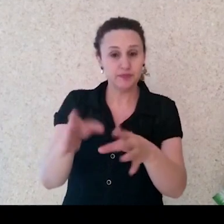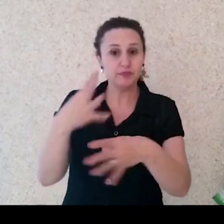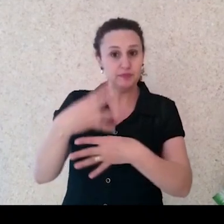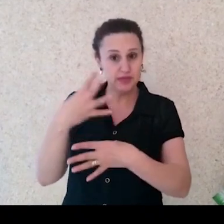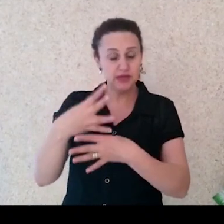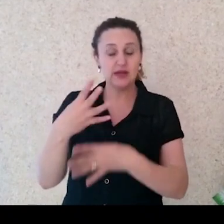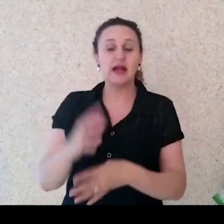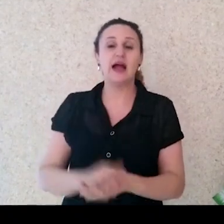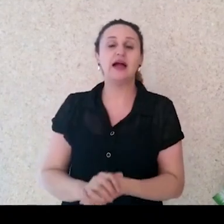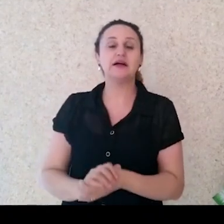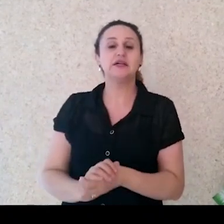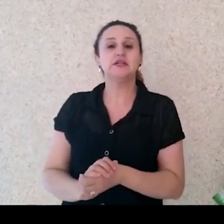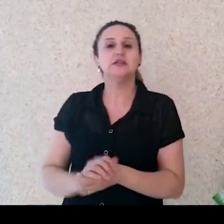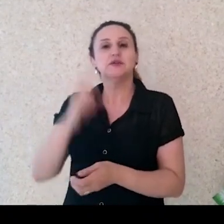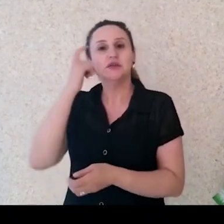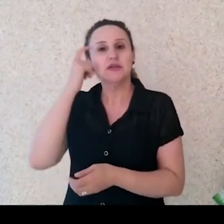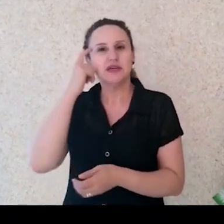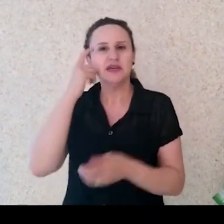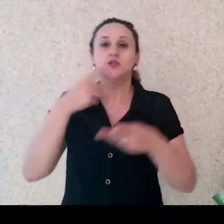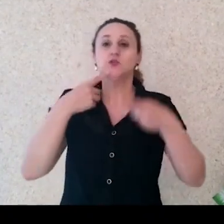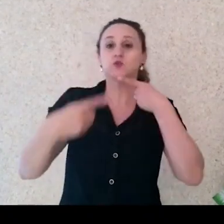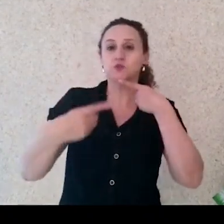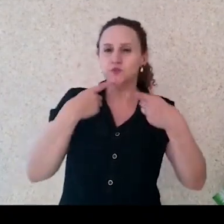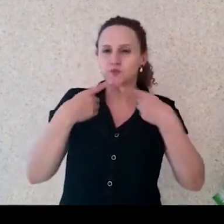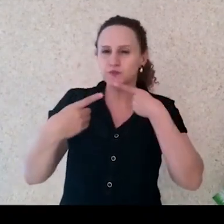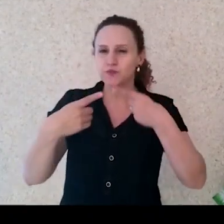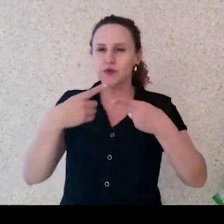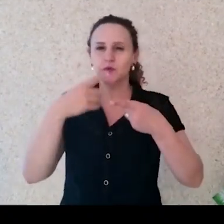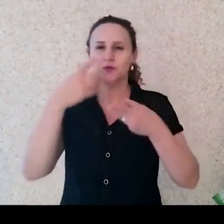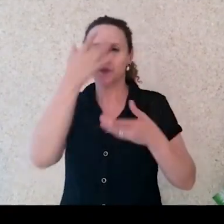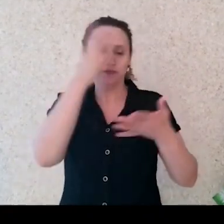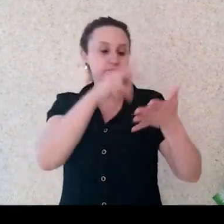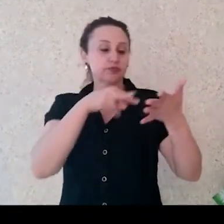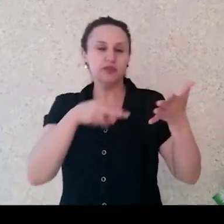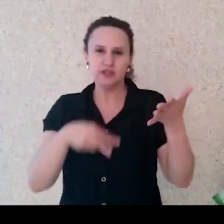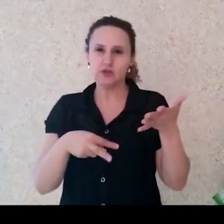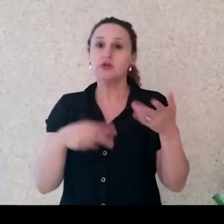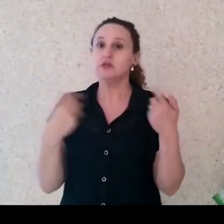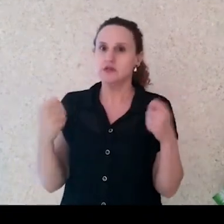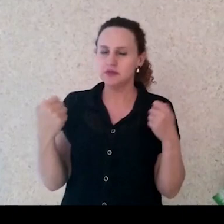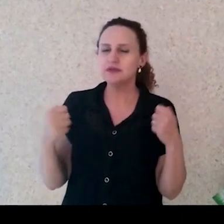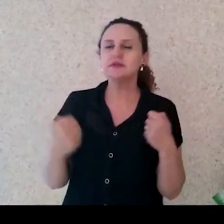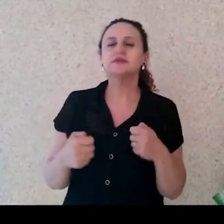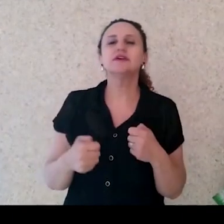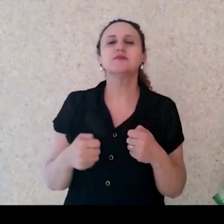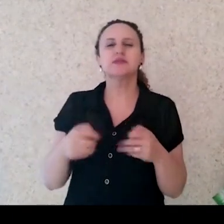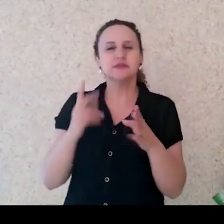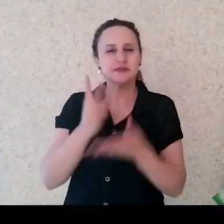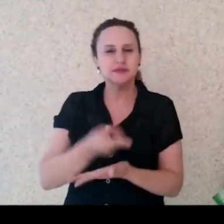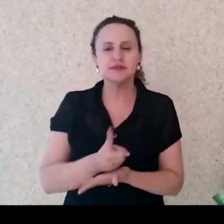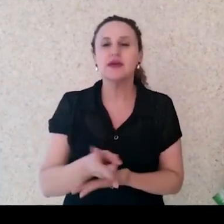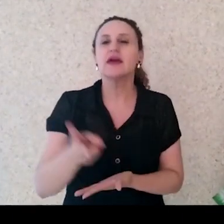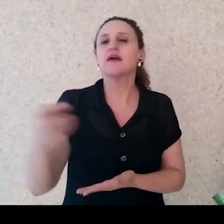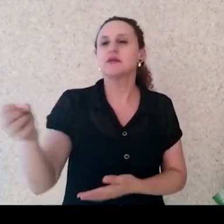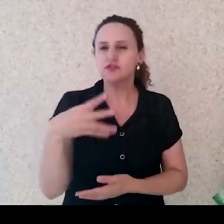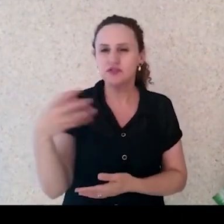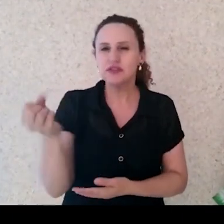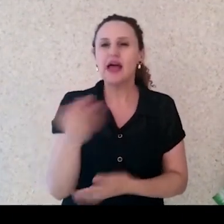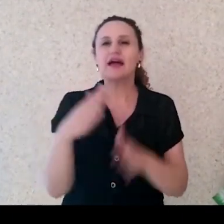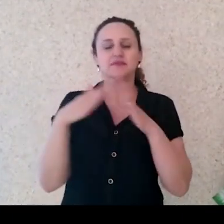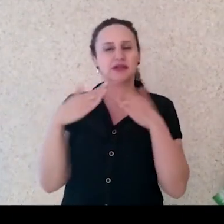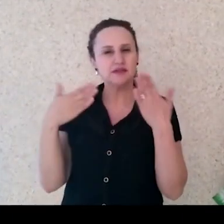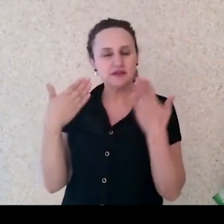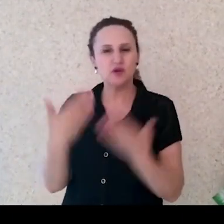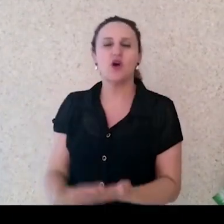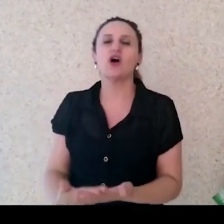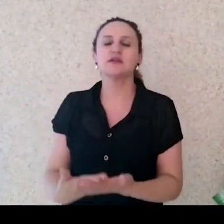uma discussão simples, mas a gente precisa fazer e a gente precisa, sim, trazer algumas novidades para a nossa escola, contrabalanceando com os nossos clássicos